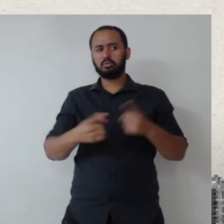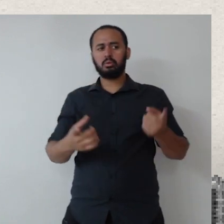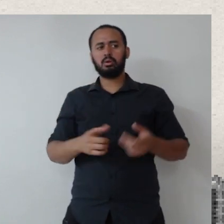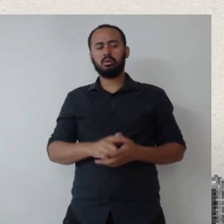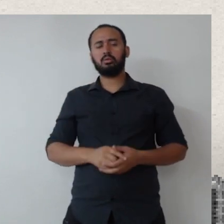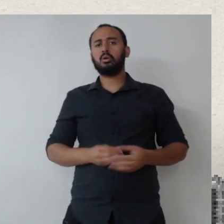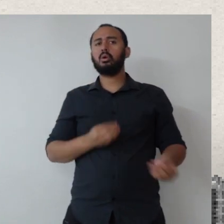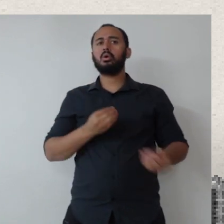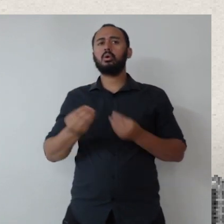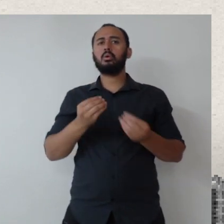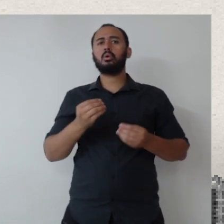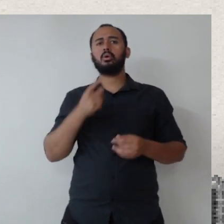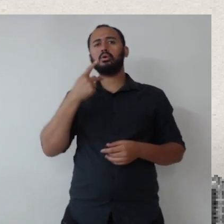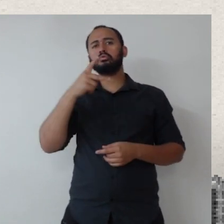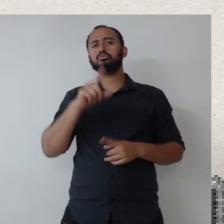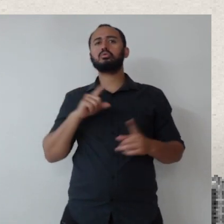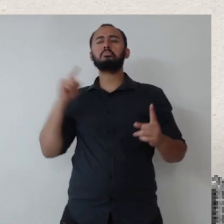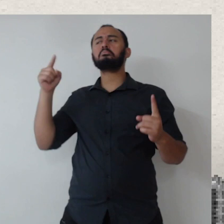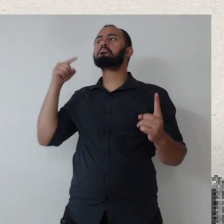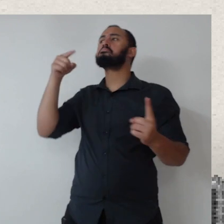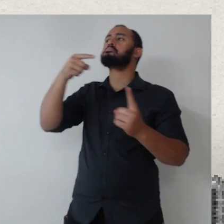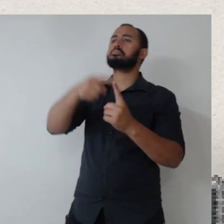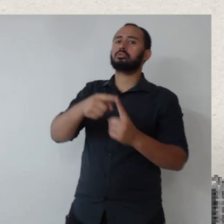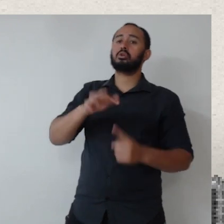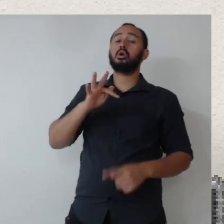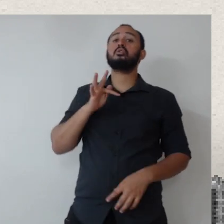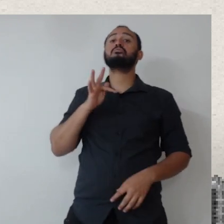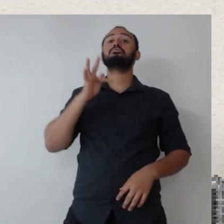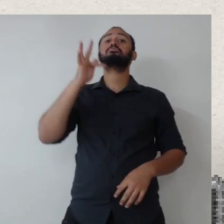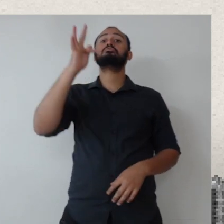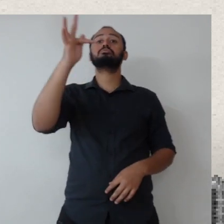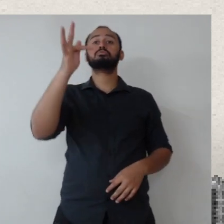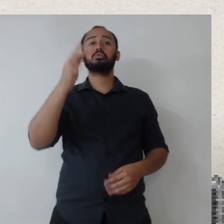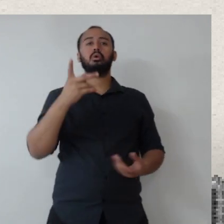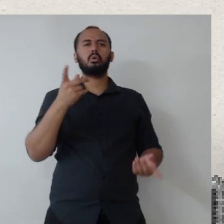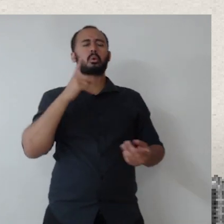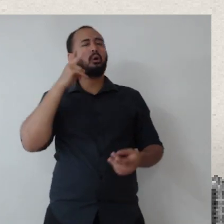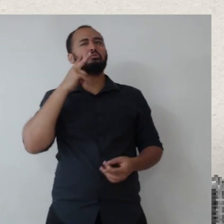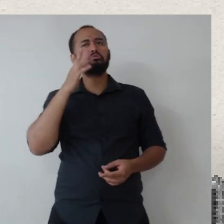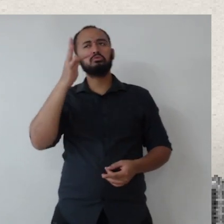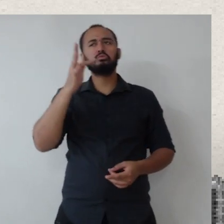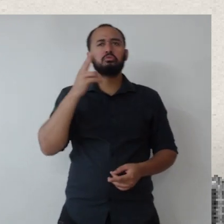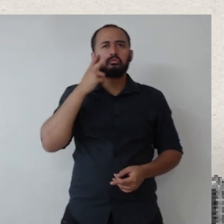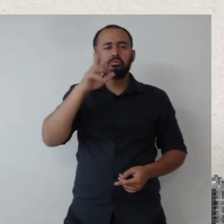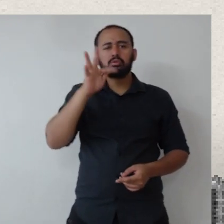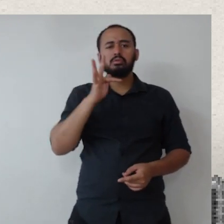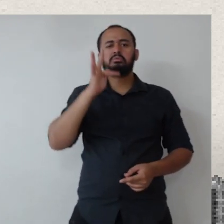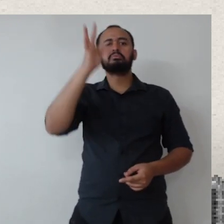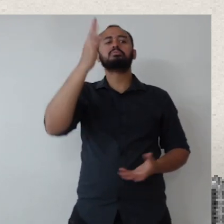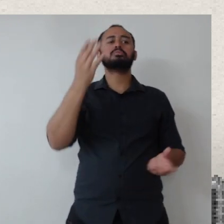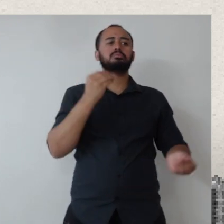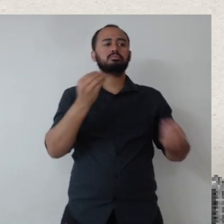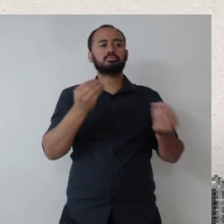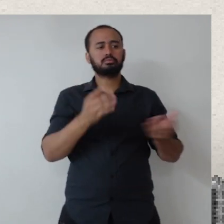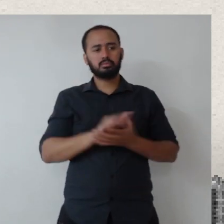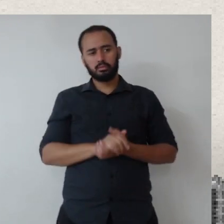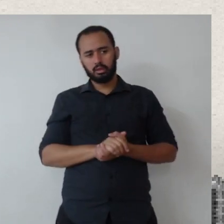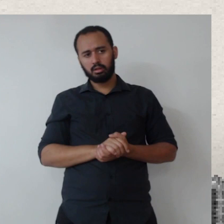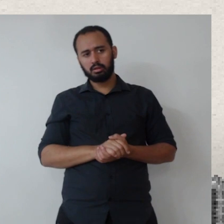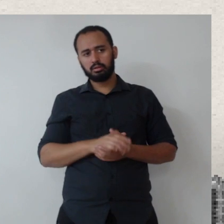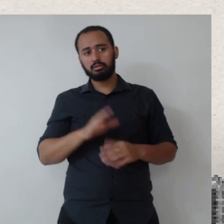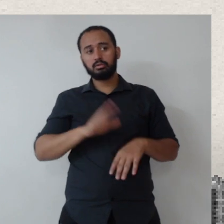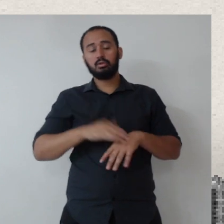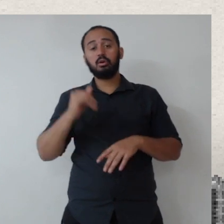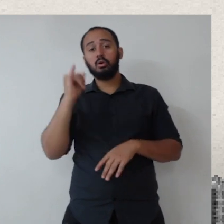Então, assim, qual a sua perspectiva em relação ao futuro e se o ESG tem essa